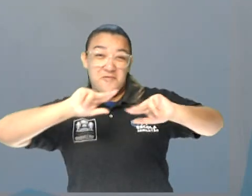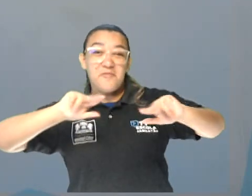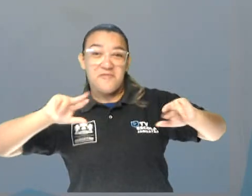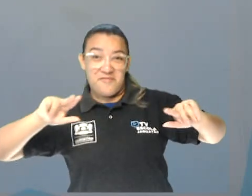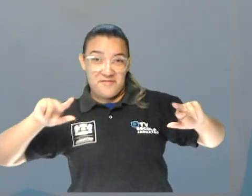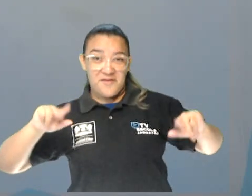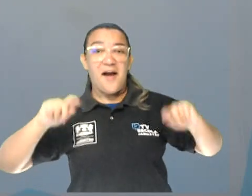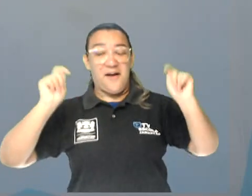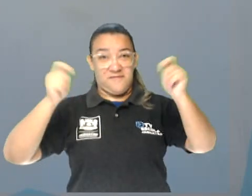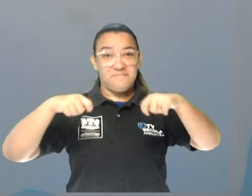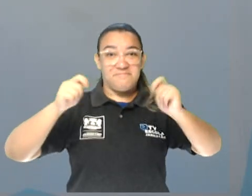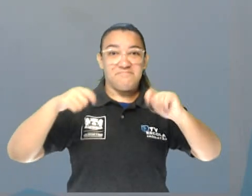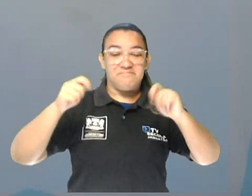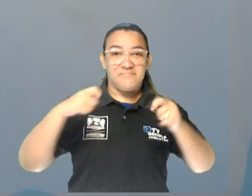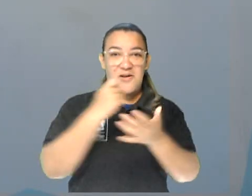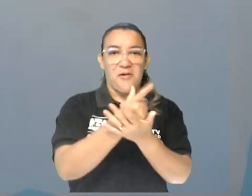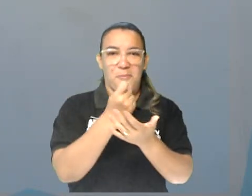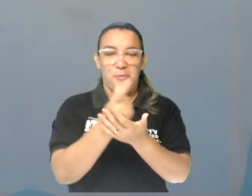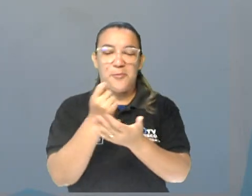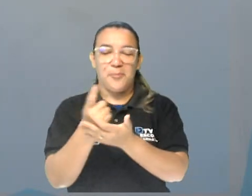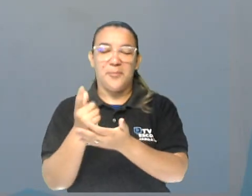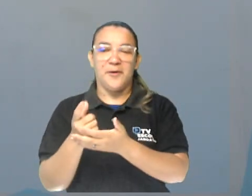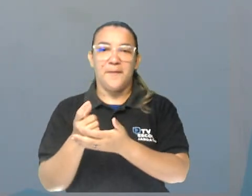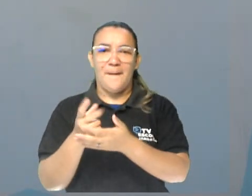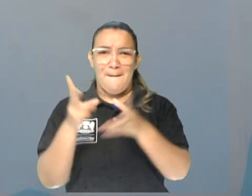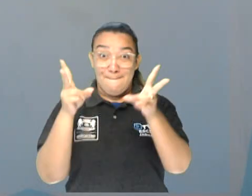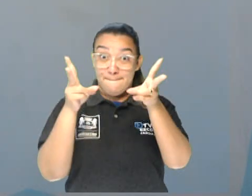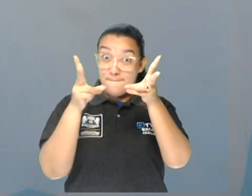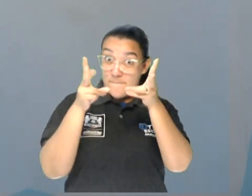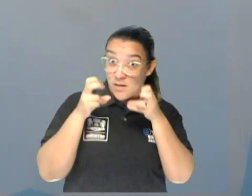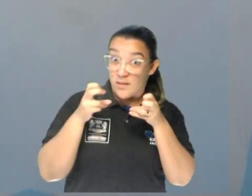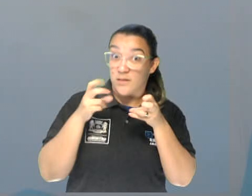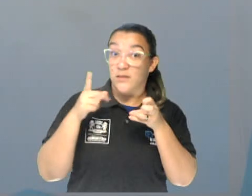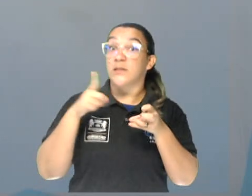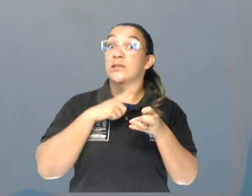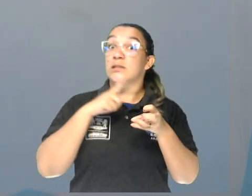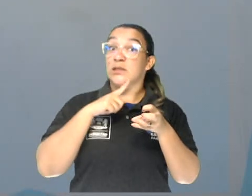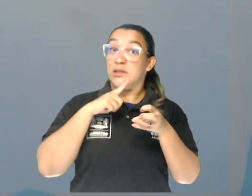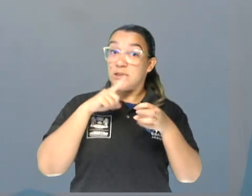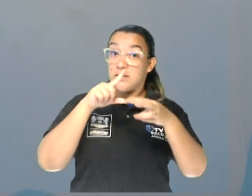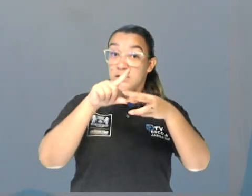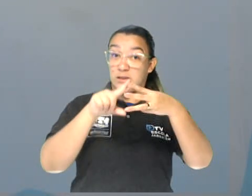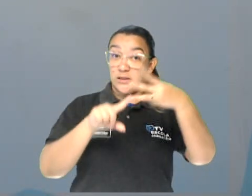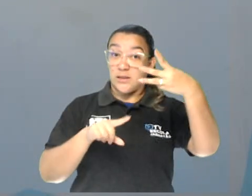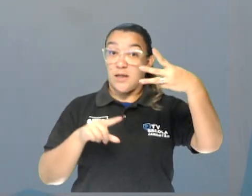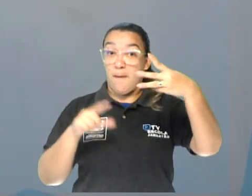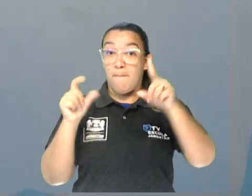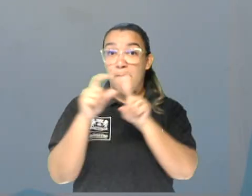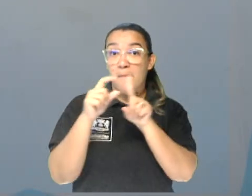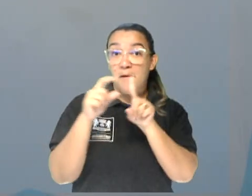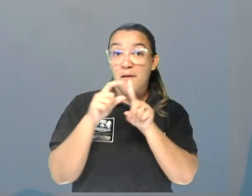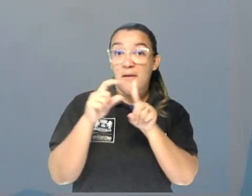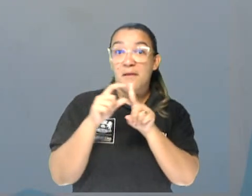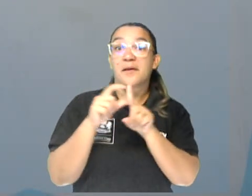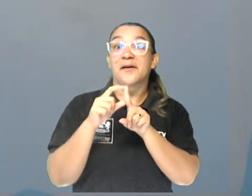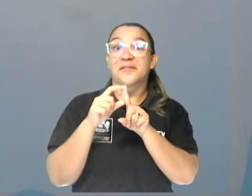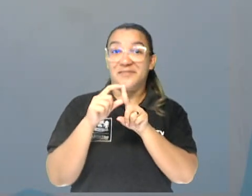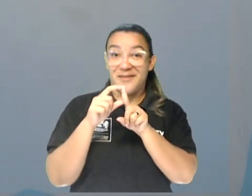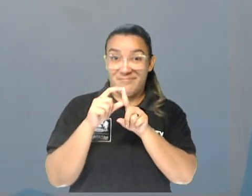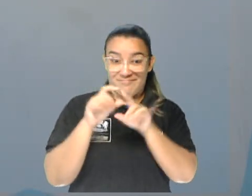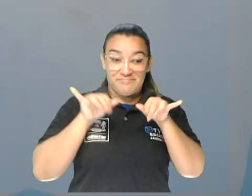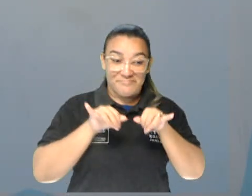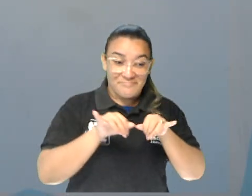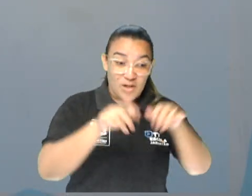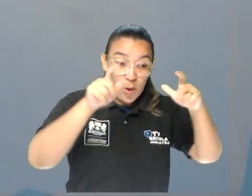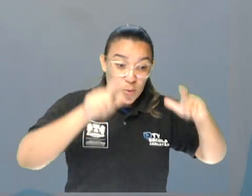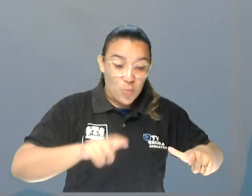né? Vegetais e assim por diante. Então, percebam, existem três palavras para a gente falar, né? Barraca